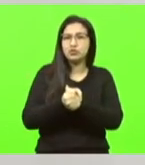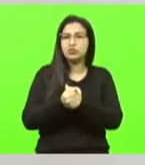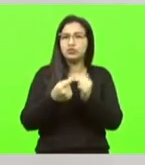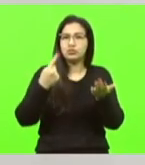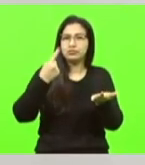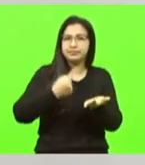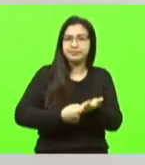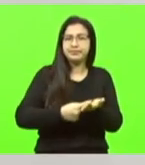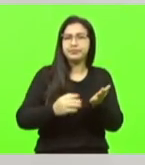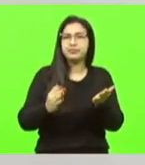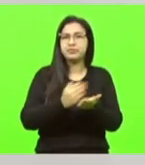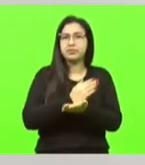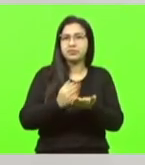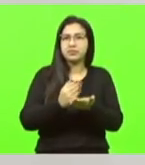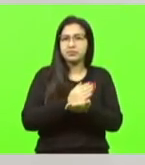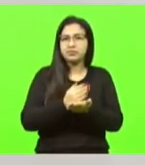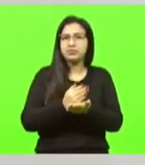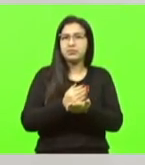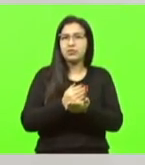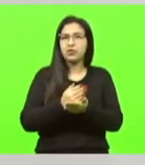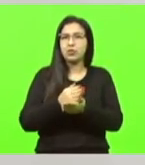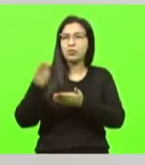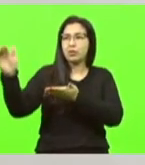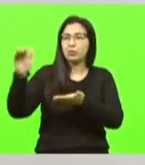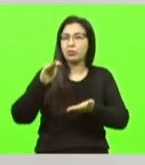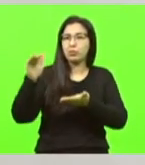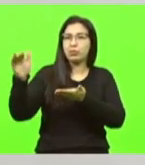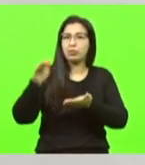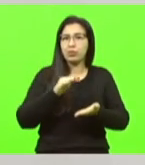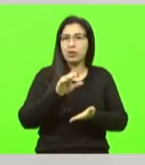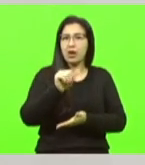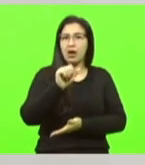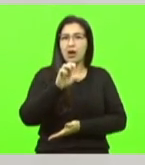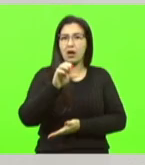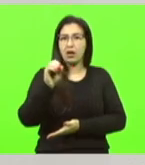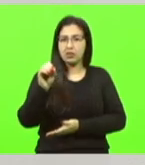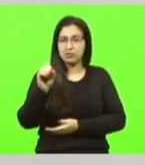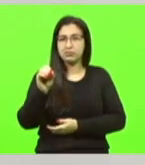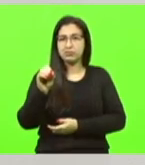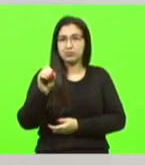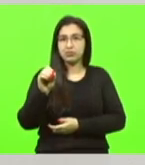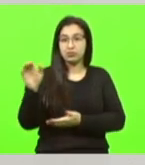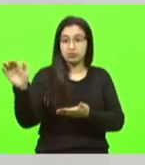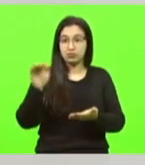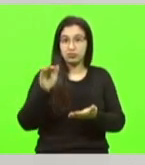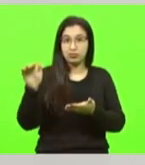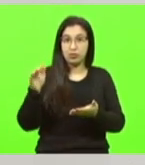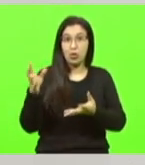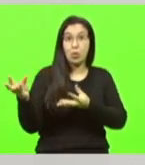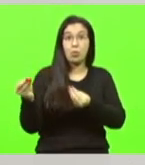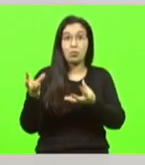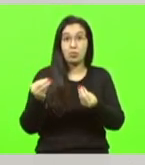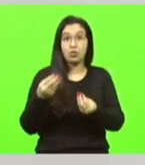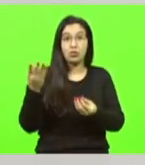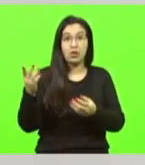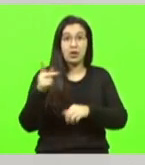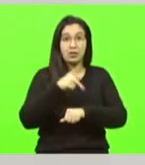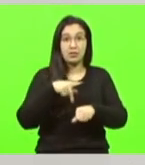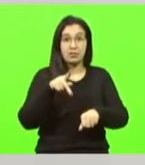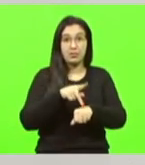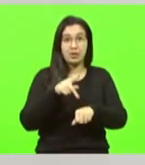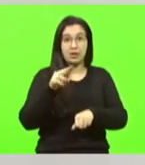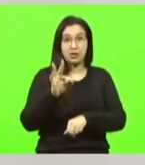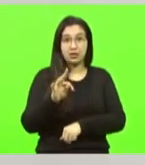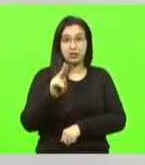para fazer a importação do aço que inclusive acabou de chegar agora há poucos dias aí uma grande quantidade de aço vindo da Turquia isso foi em função